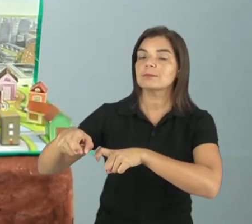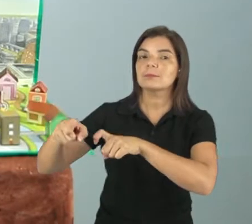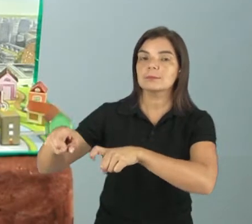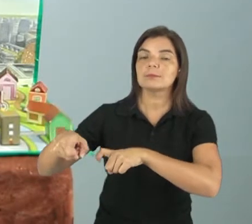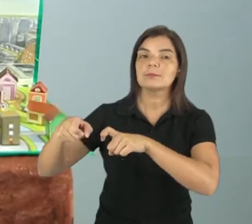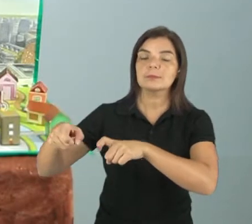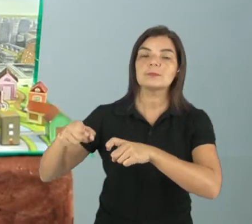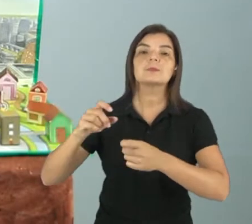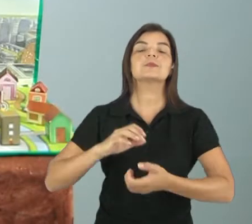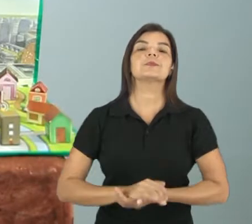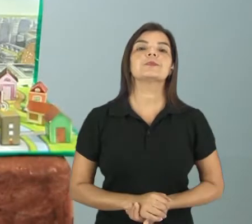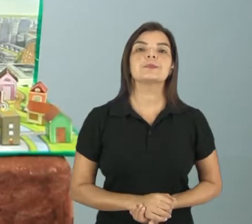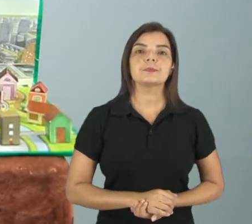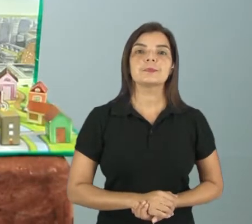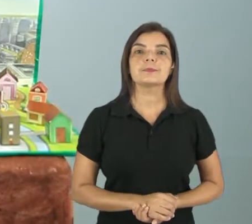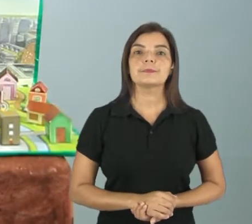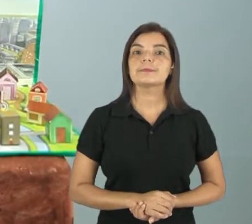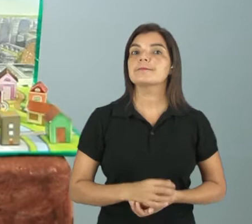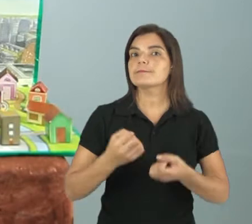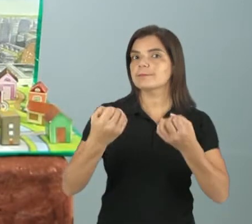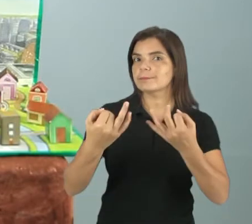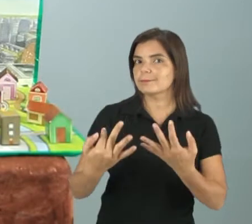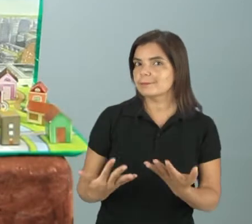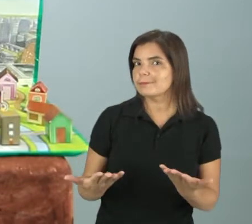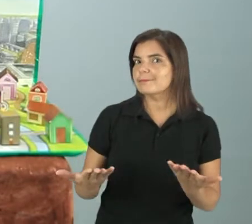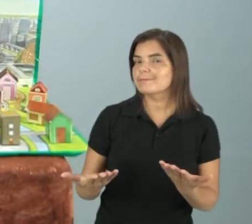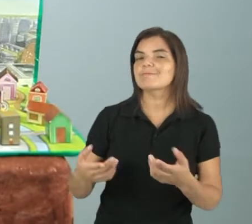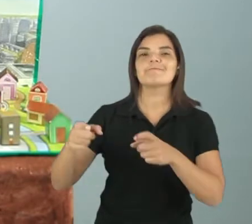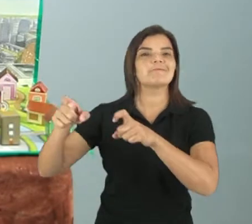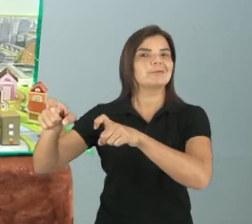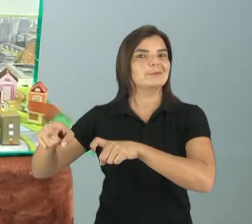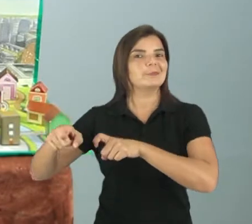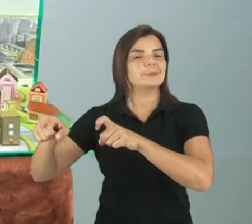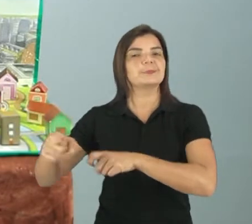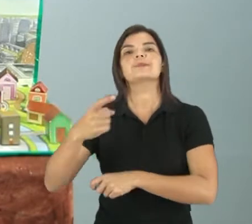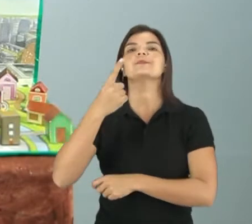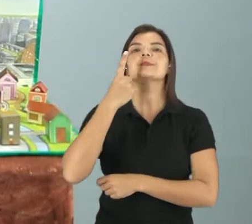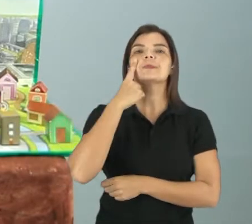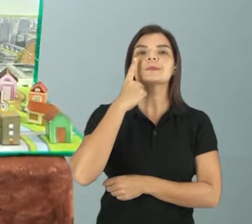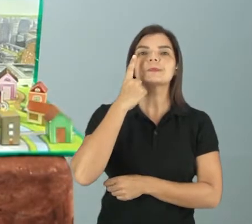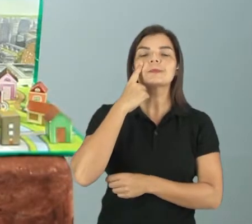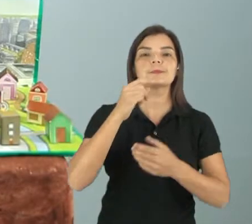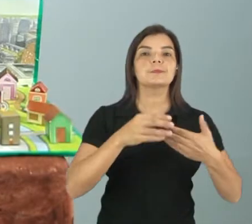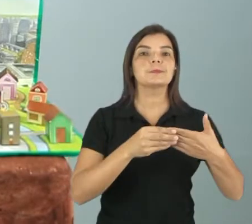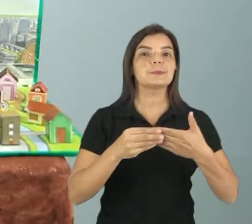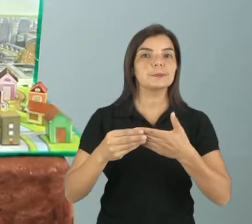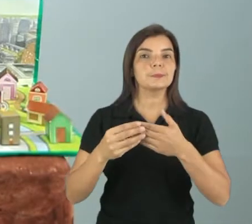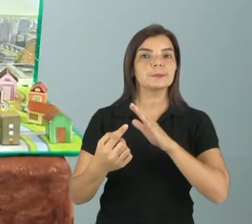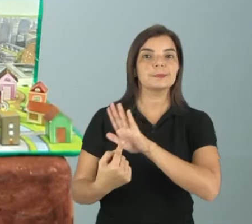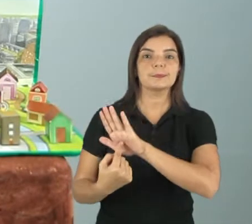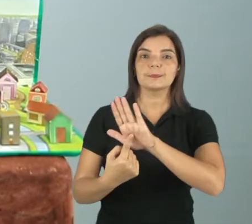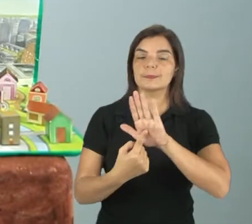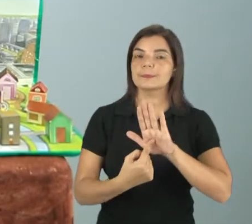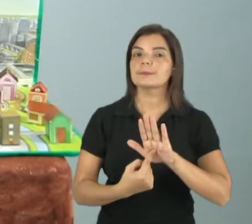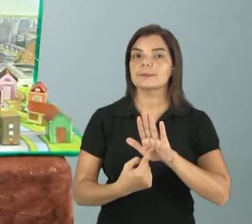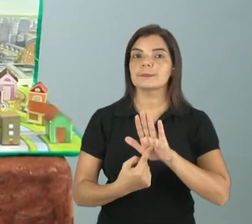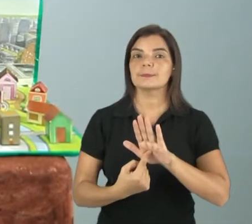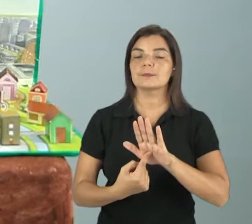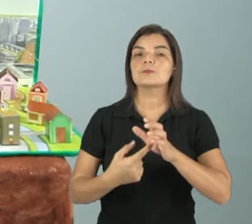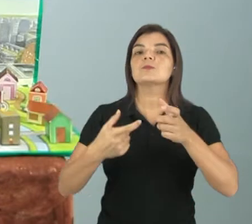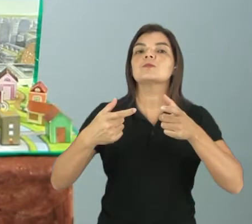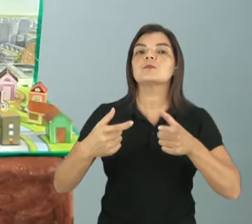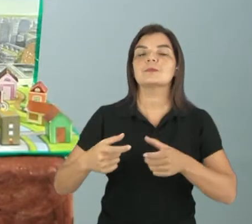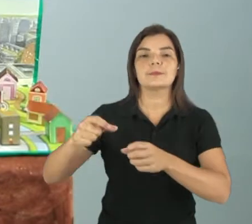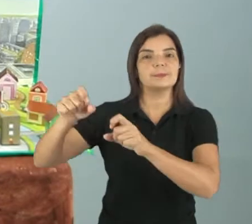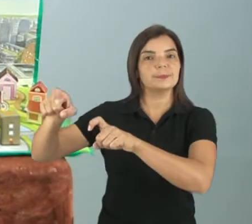zona rural e falando em zona rural, olhem aqui que eu trouxe para representar